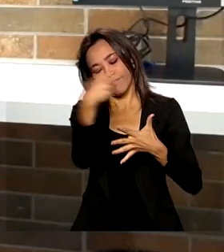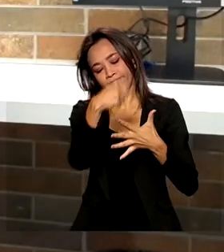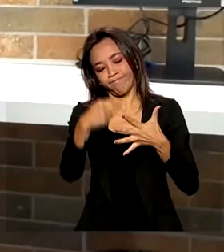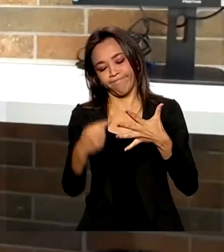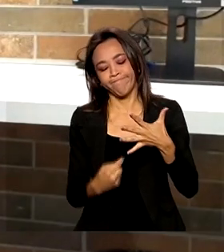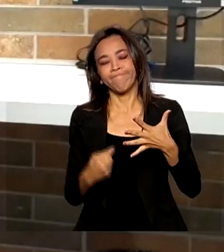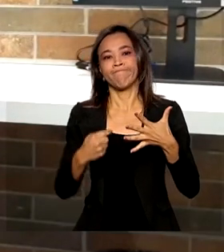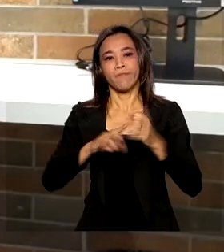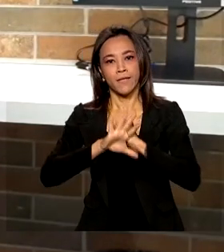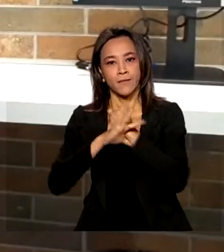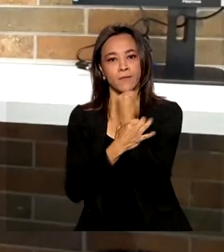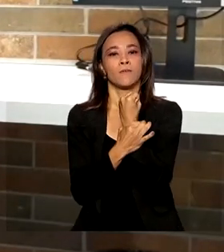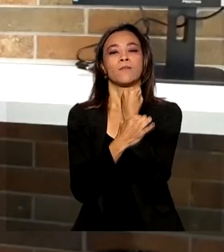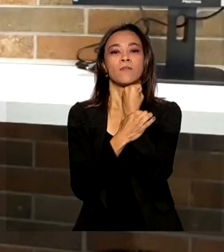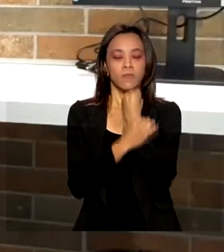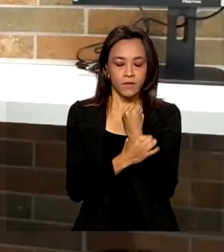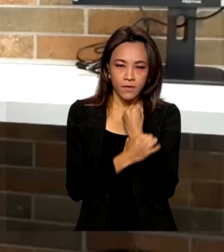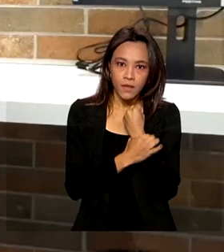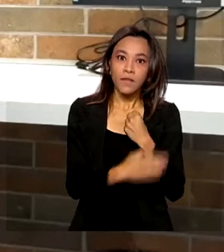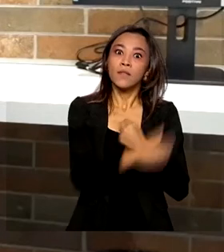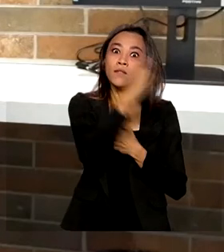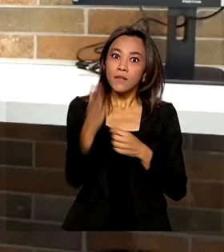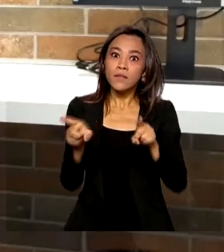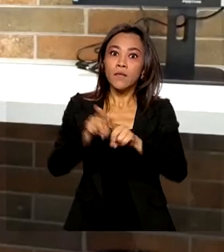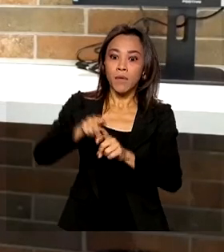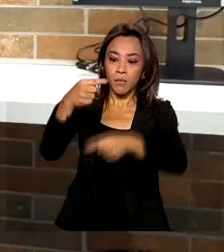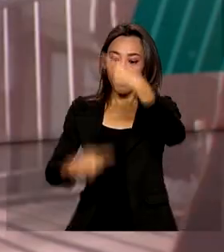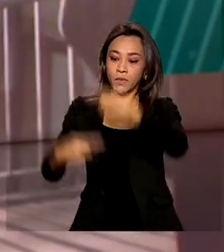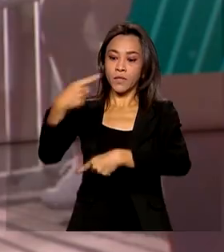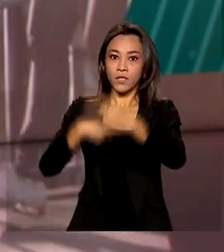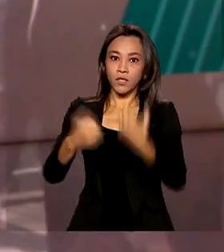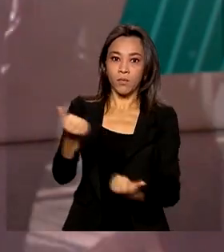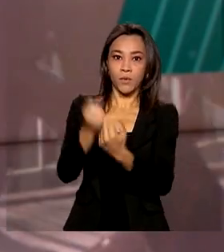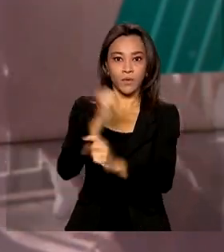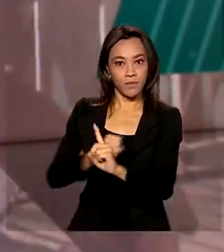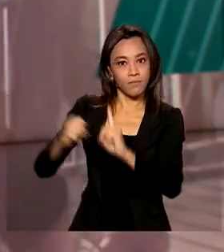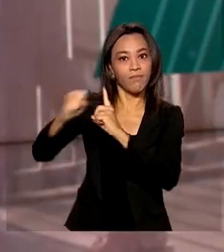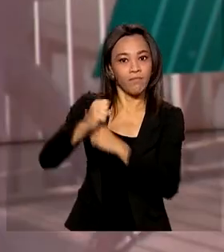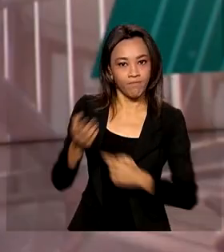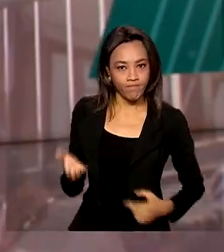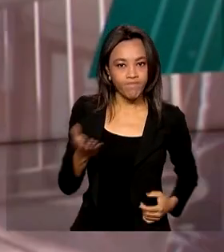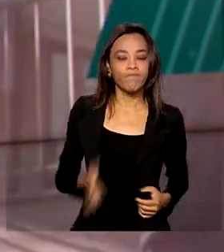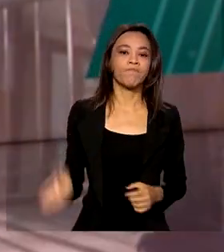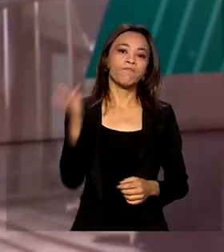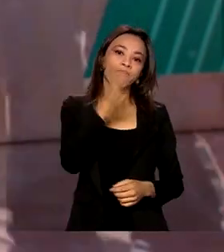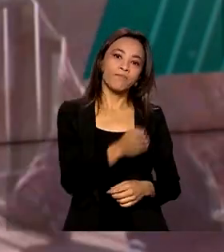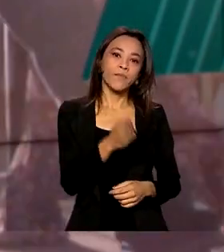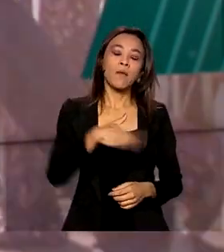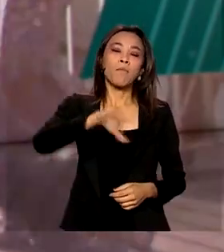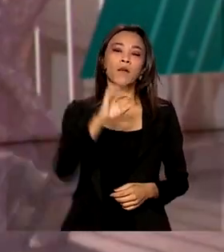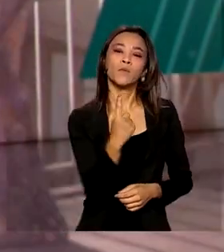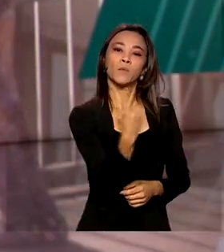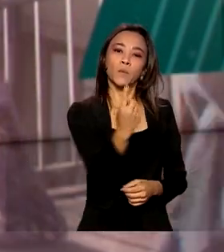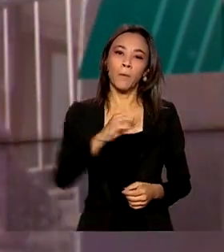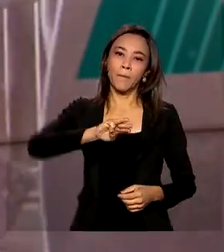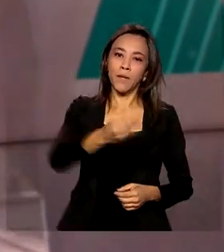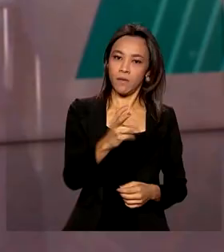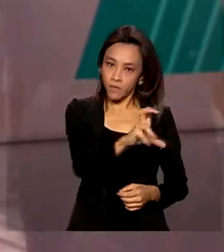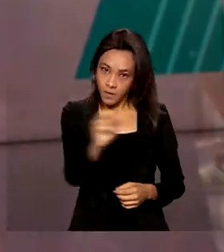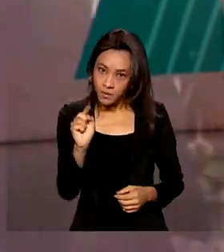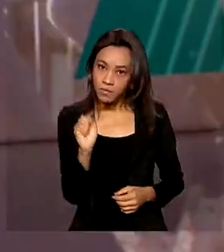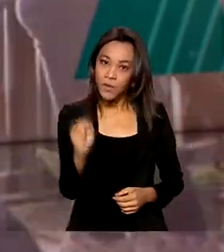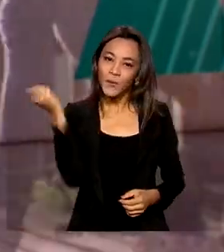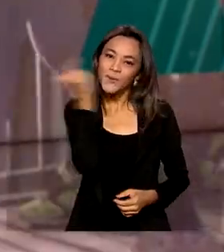proteção e da política de assistência social. Mais de um milhão e meio de brasileiros conseguiram